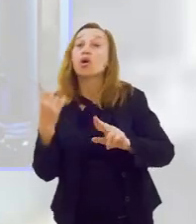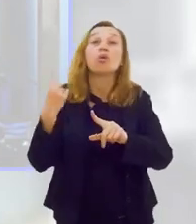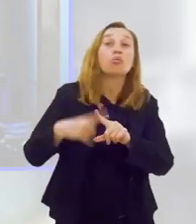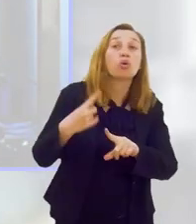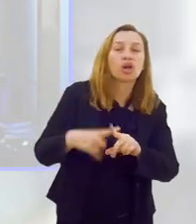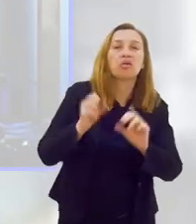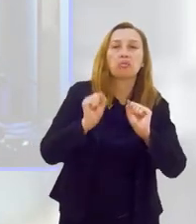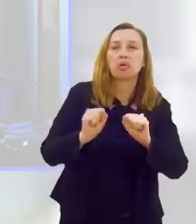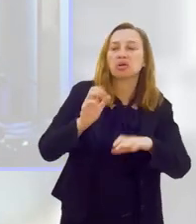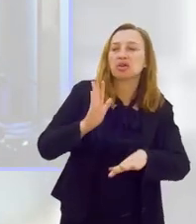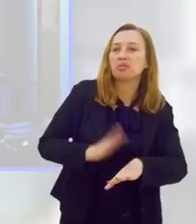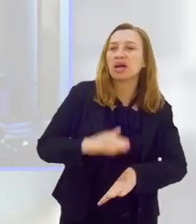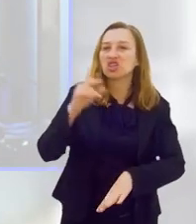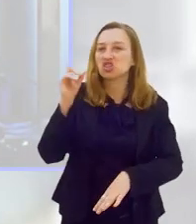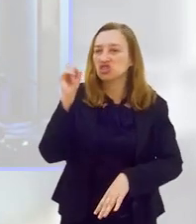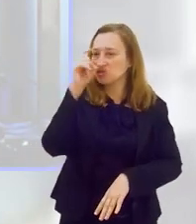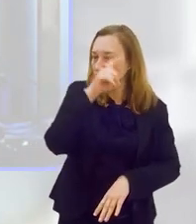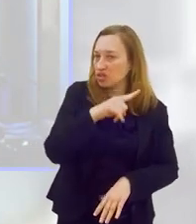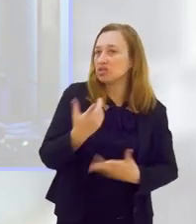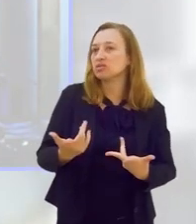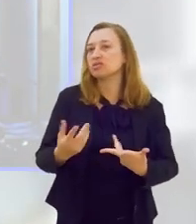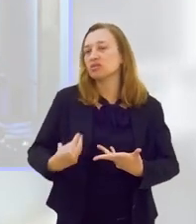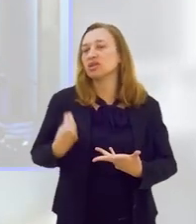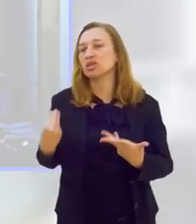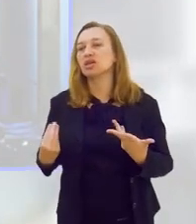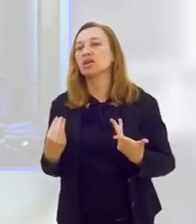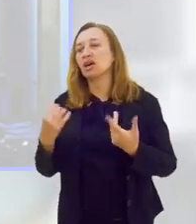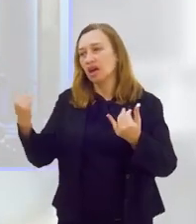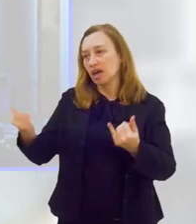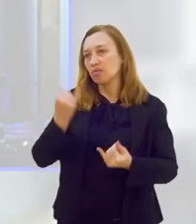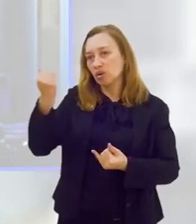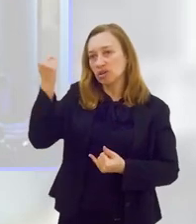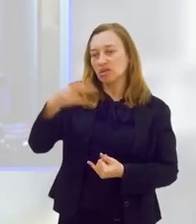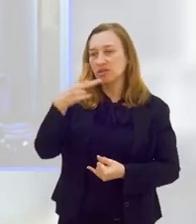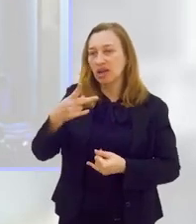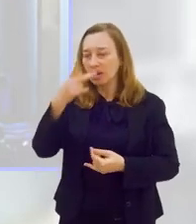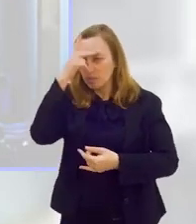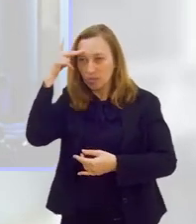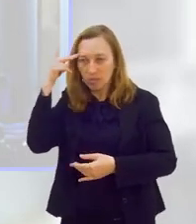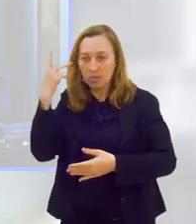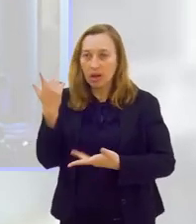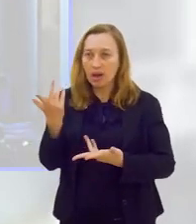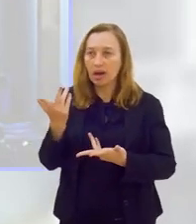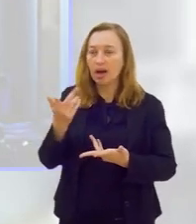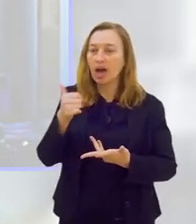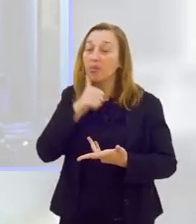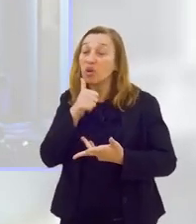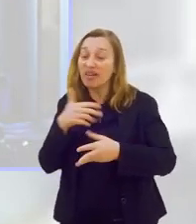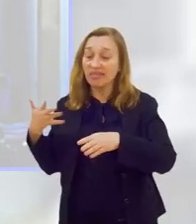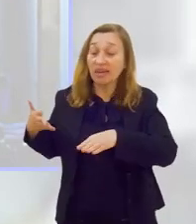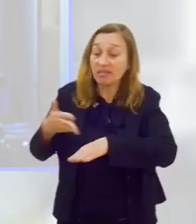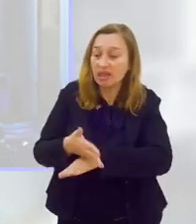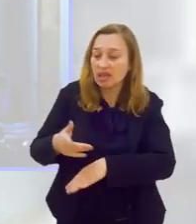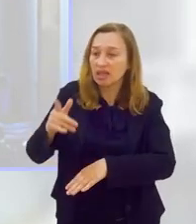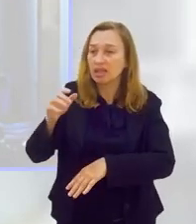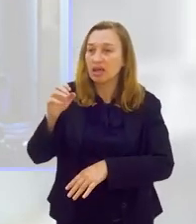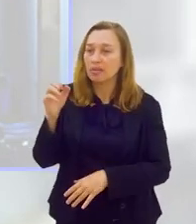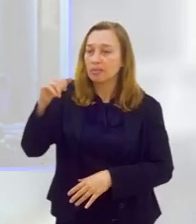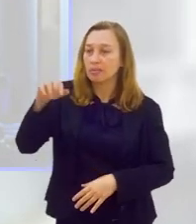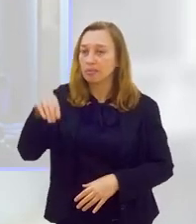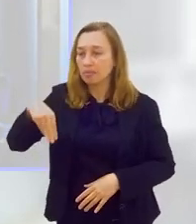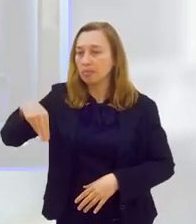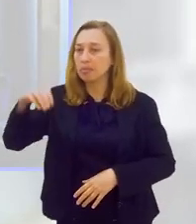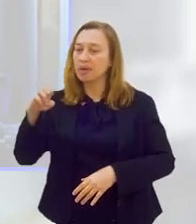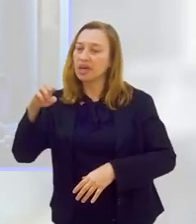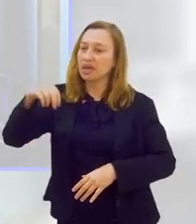né, de quem, da mulher que está entrando na menopausa, ela se forçar, vamos dizer assim, a saída do sedentarismo, doutora? Fala pra gente um pouquinho sobre